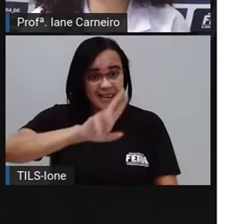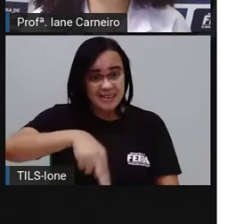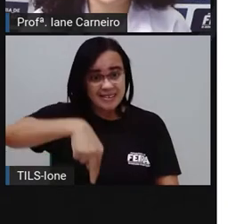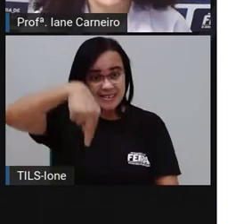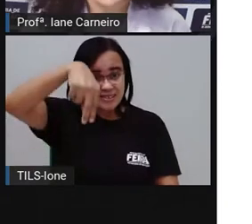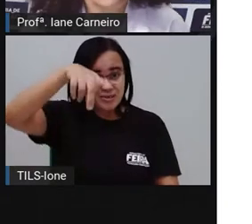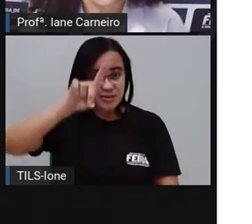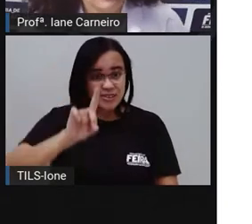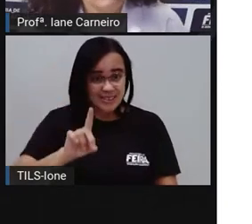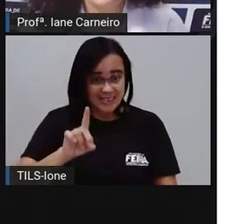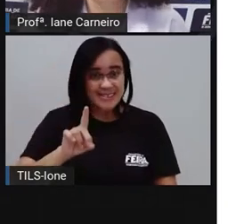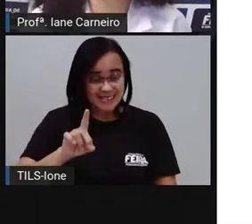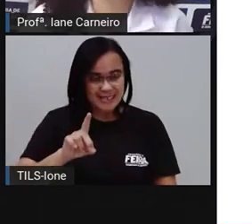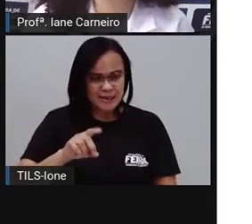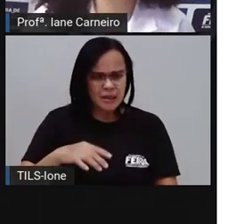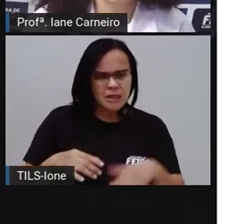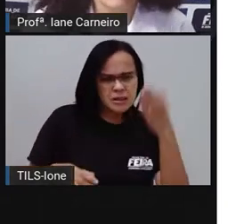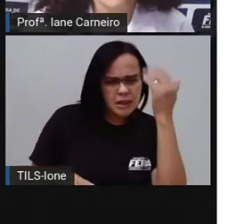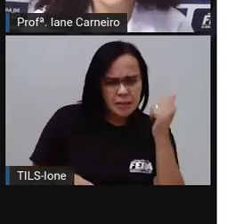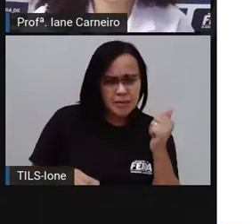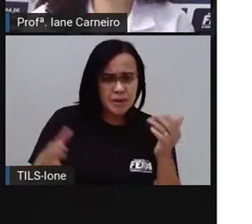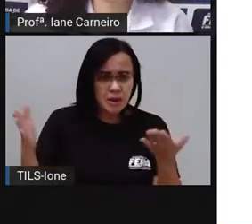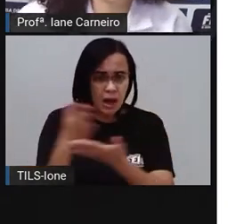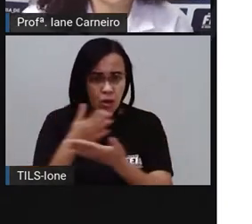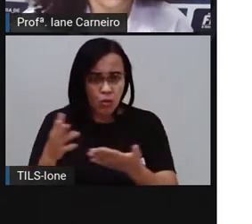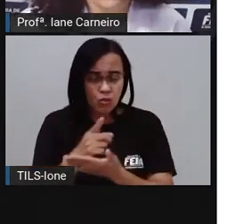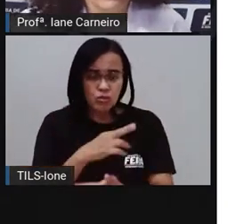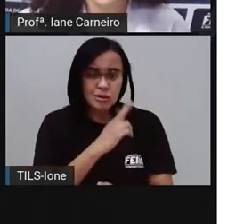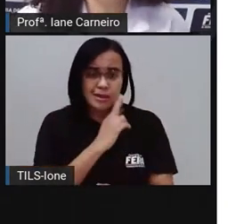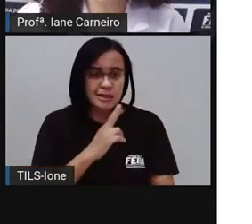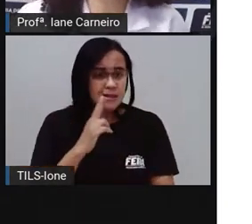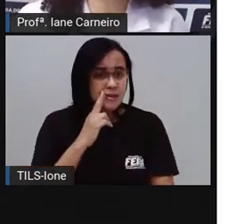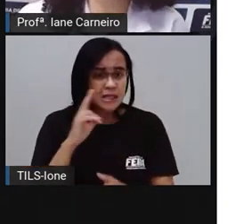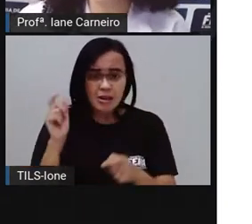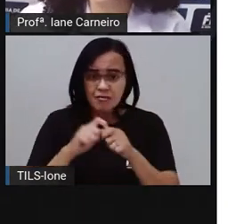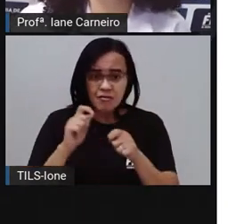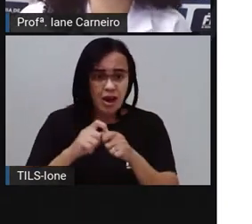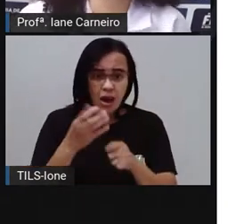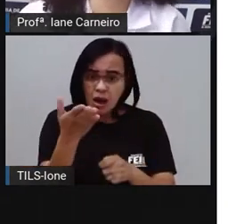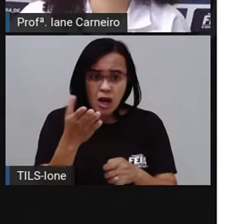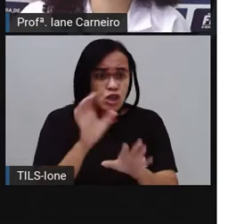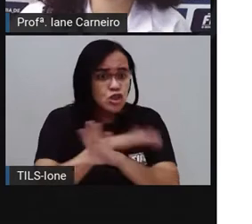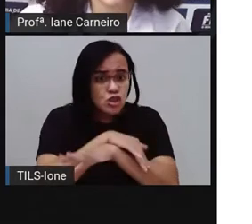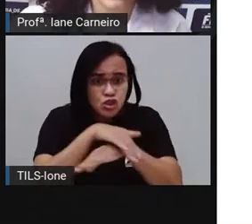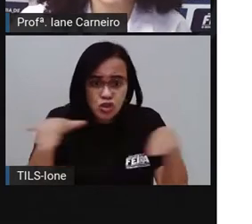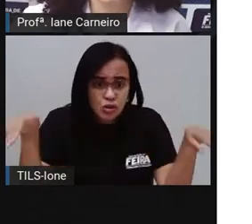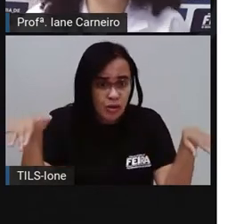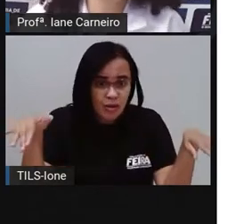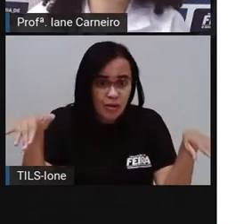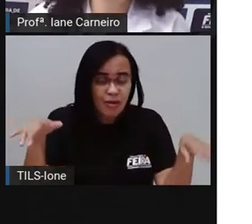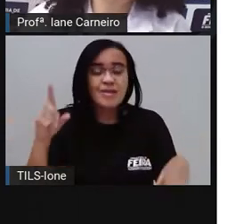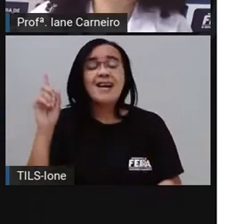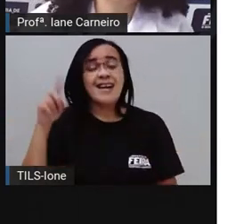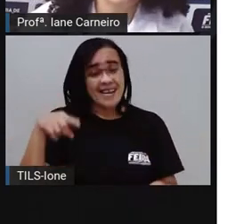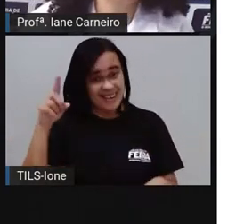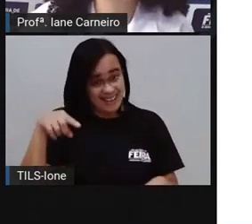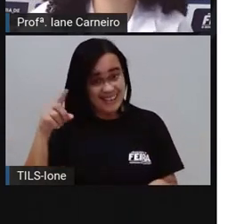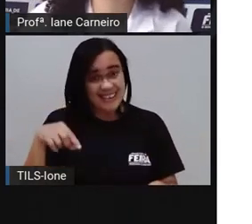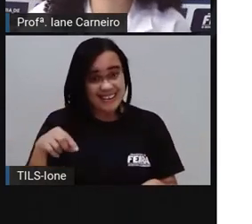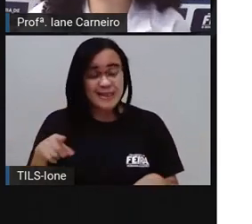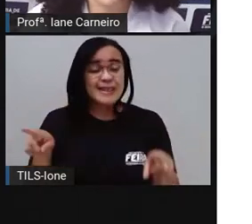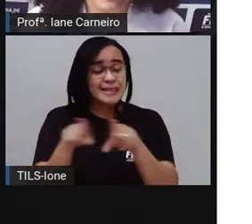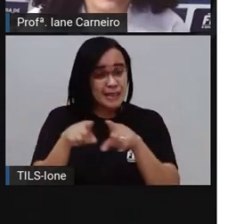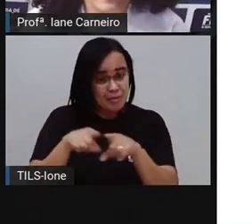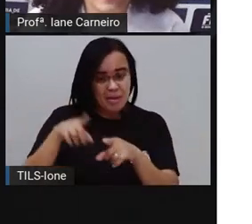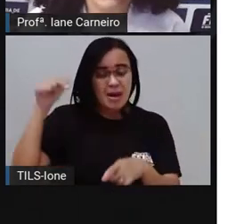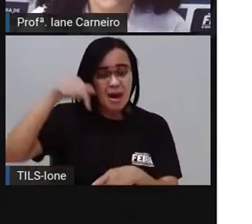sabiam que tem restaurantes que só fazem a tapioca? Fazem o beiju? Pois é. E aqui em nossa região a